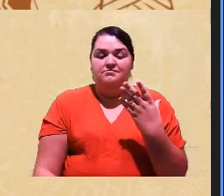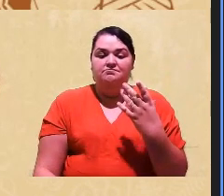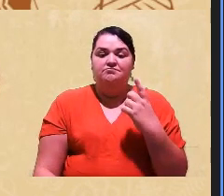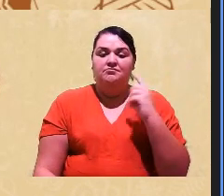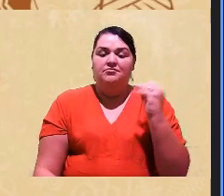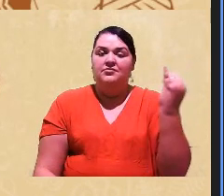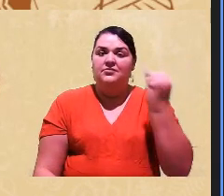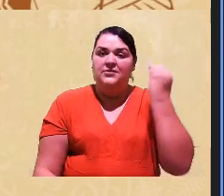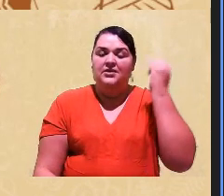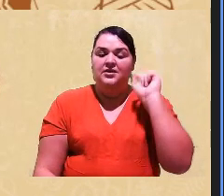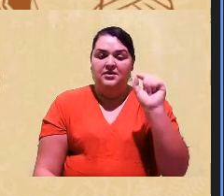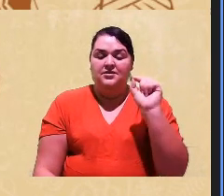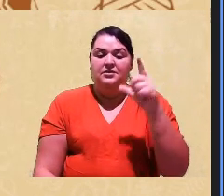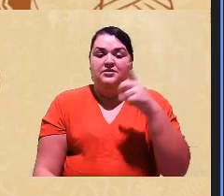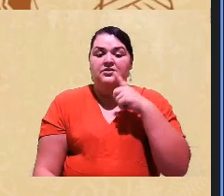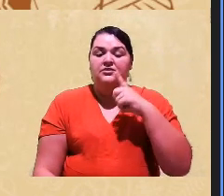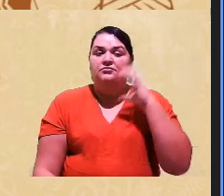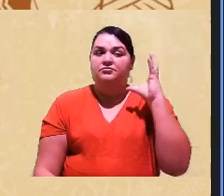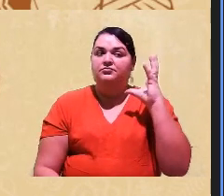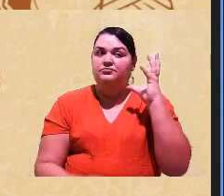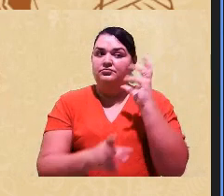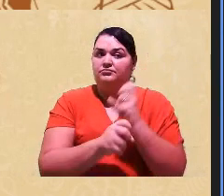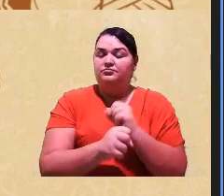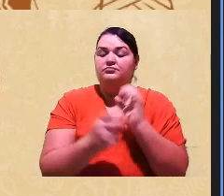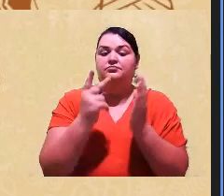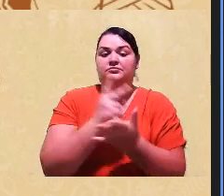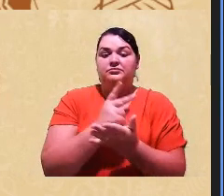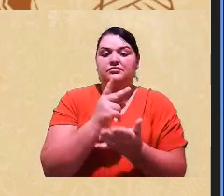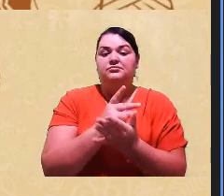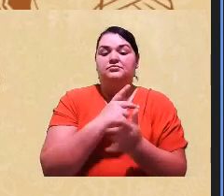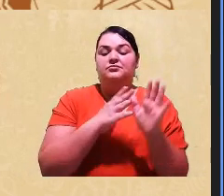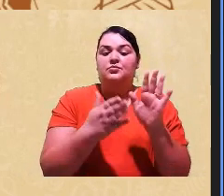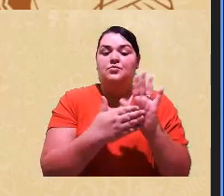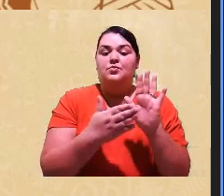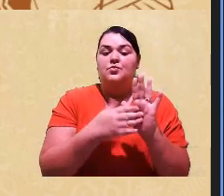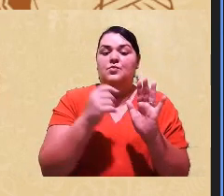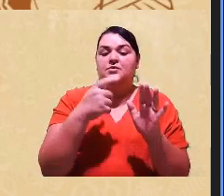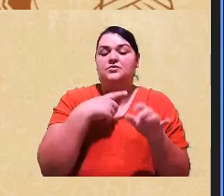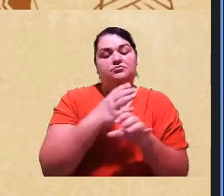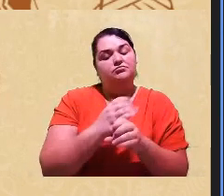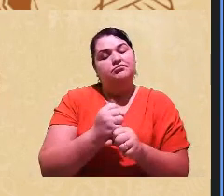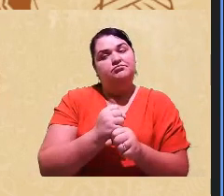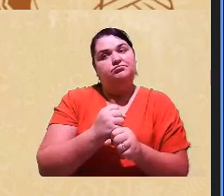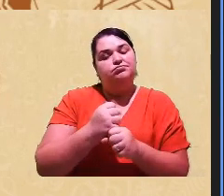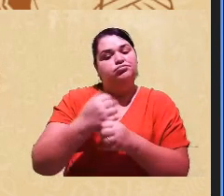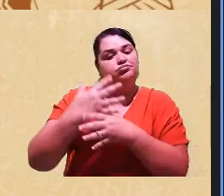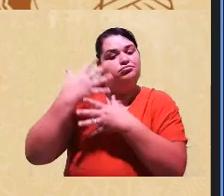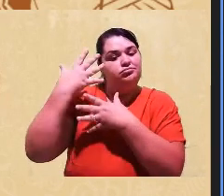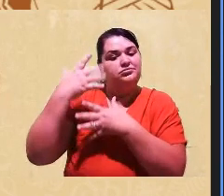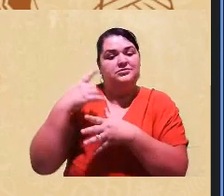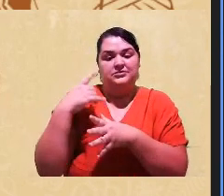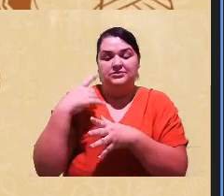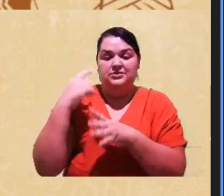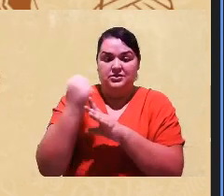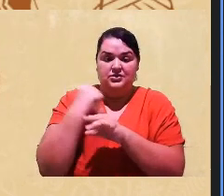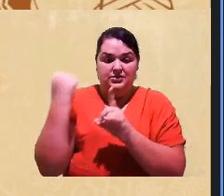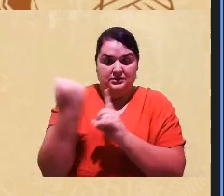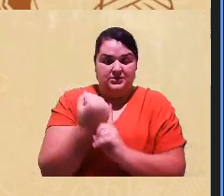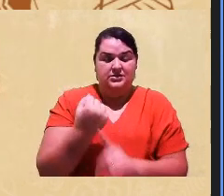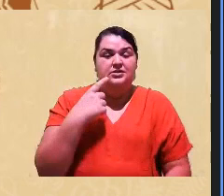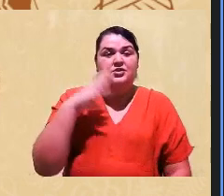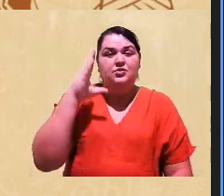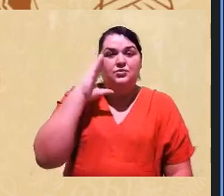um genocídio em curso. Nós vamos ter quase a extinção dessas populações. Inclusive,